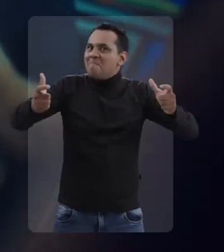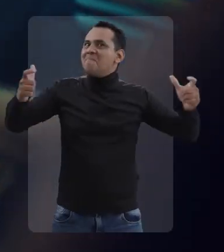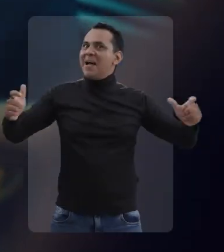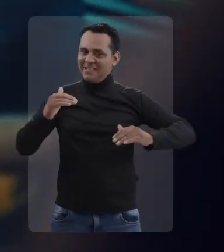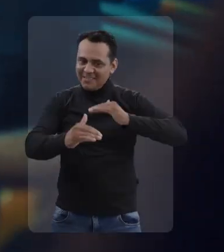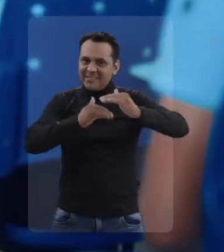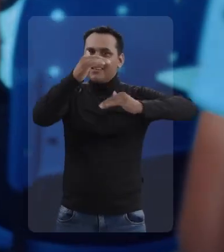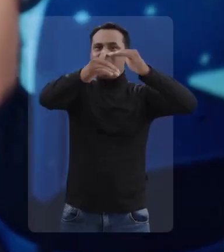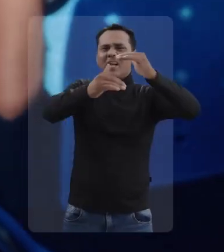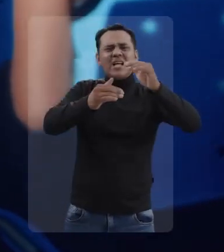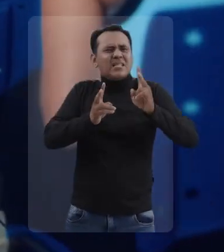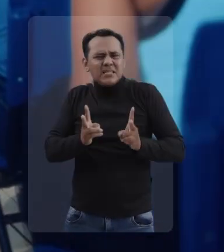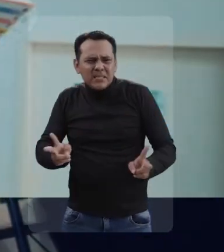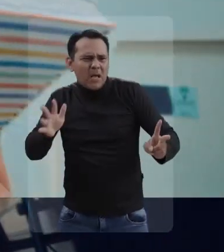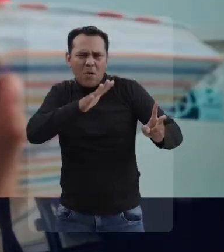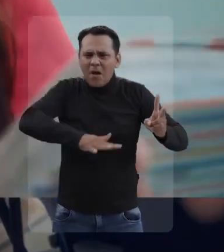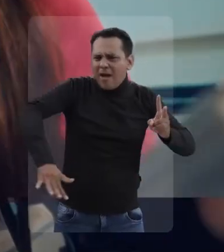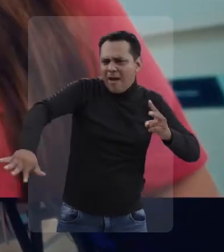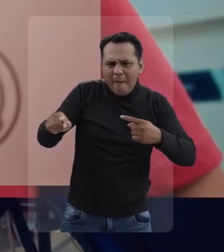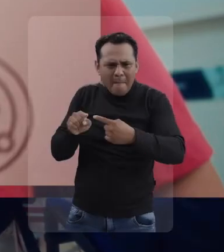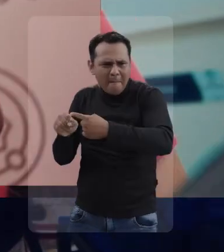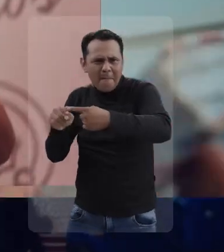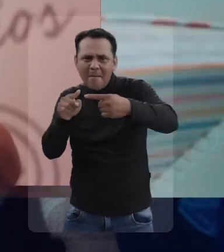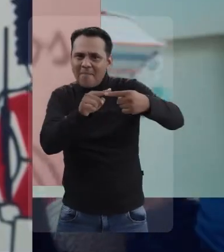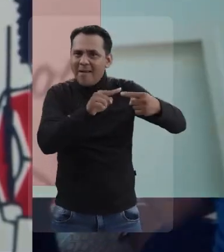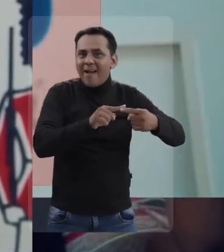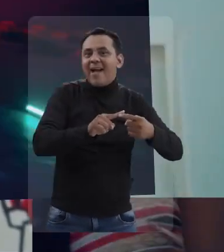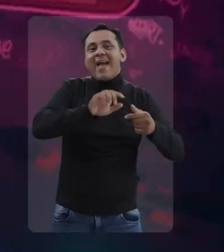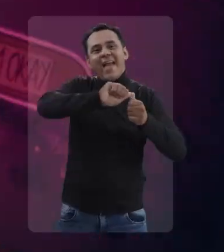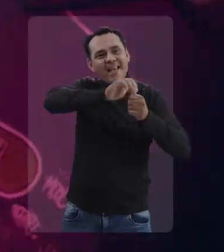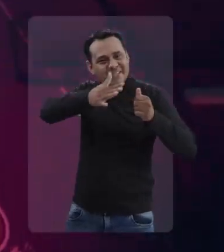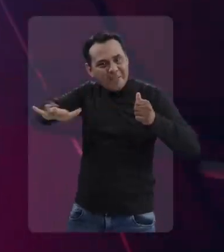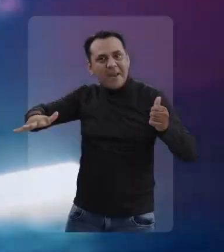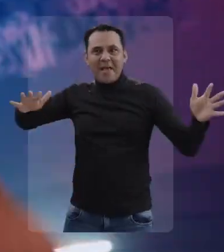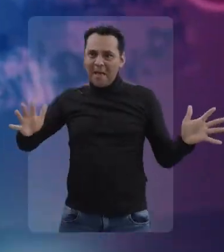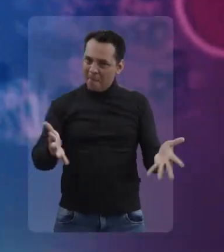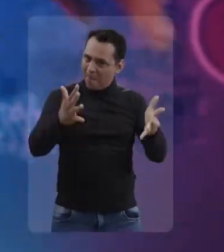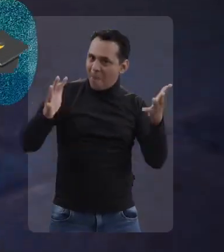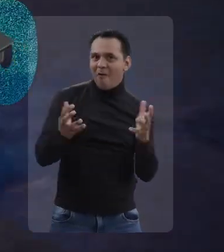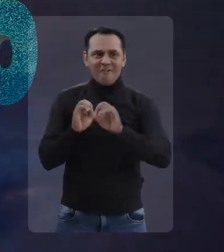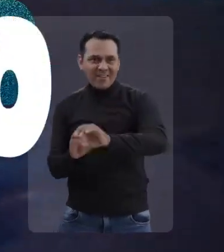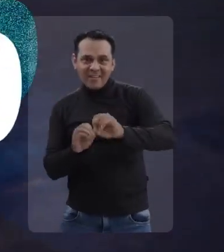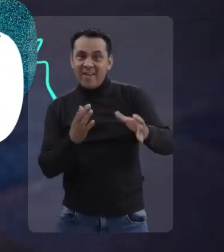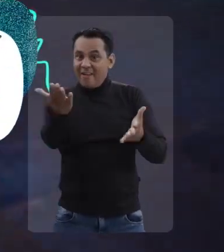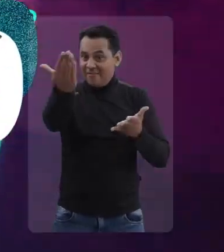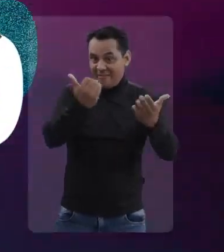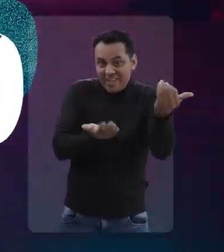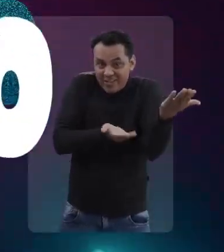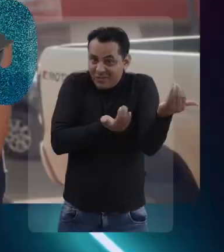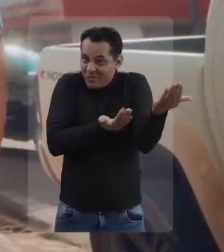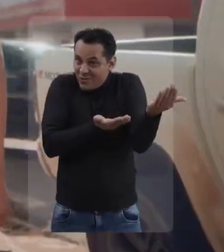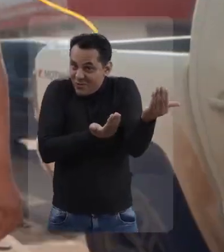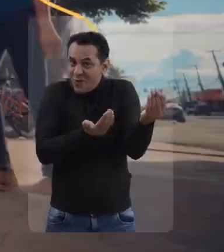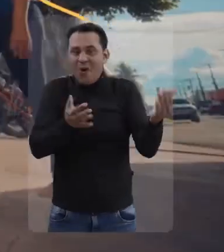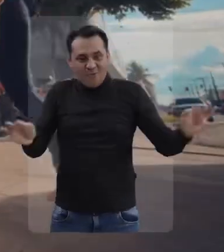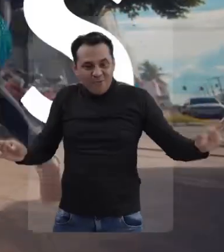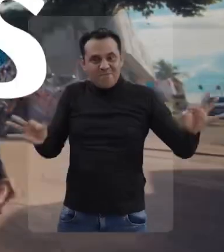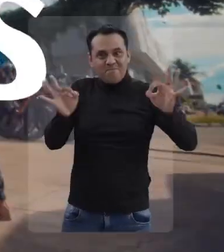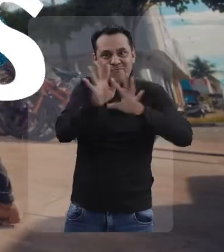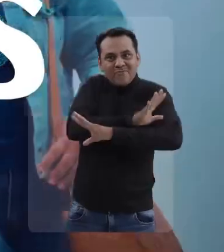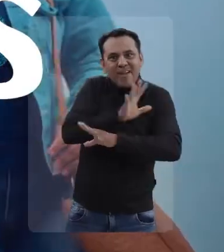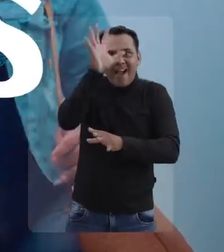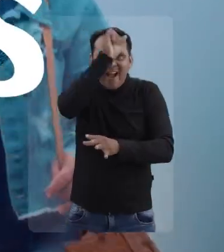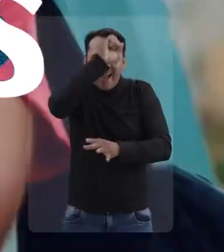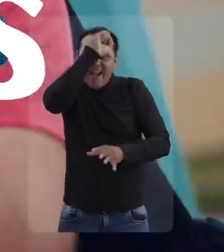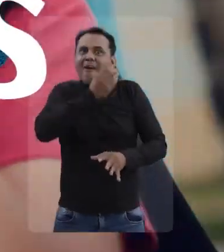gerar mais desenvolvimento Sempre ligado e atenta à população, é a Assembleia promovendo educação Vem pra Escolégios